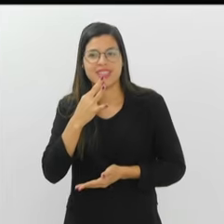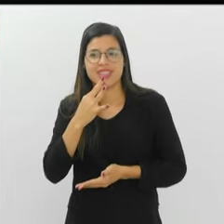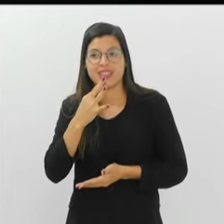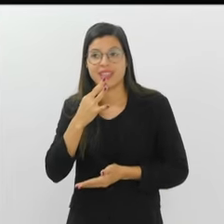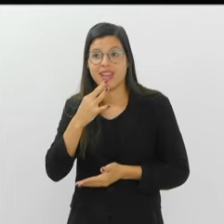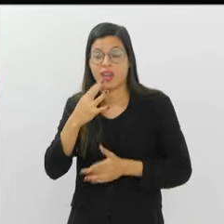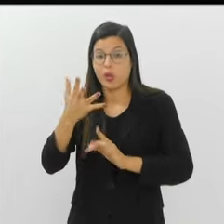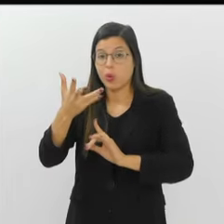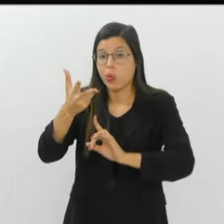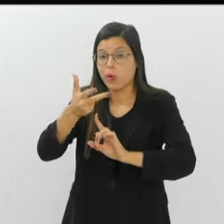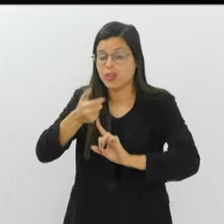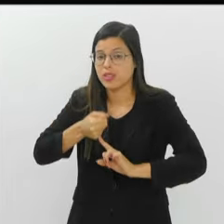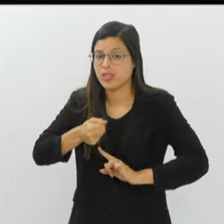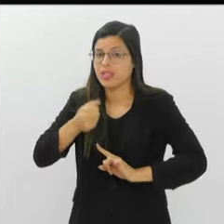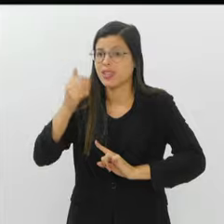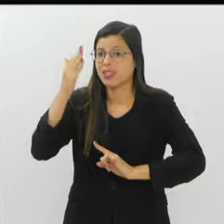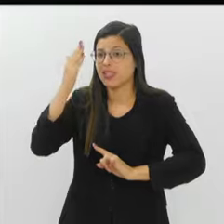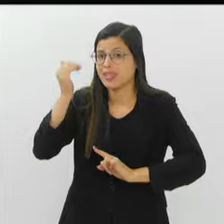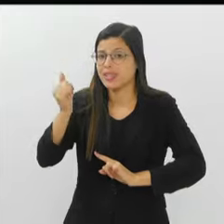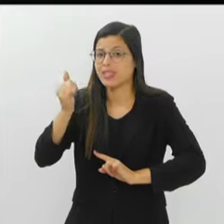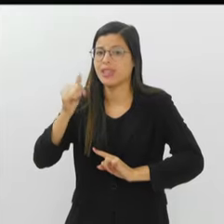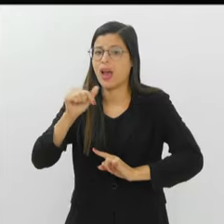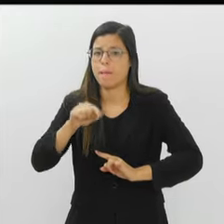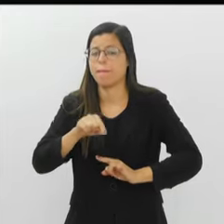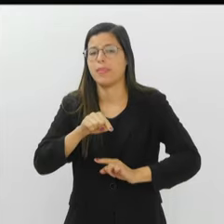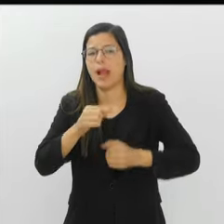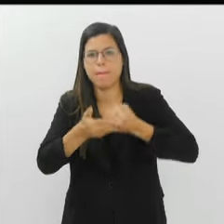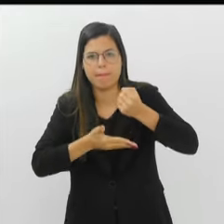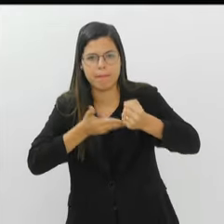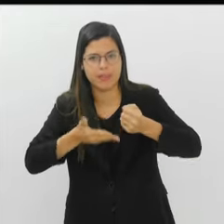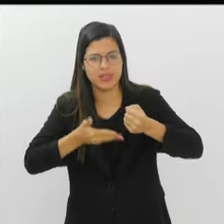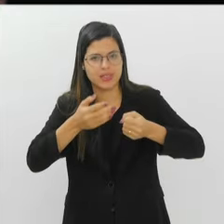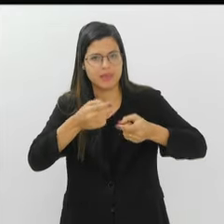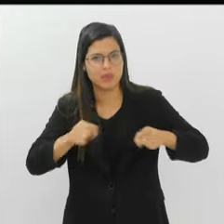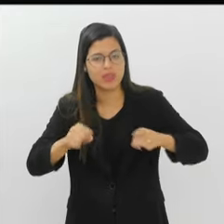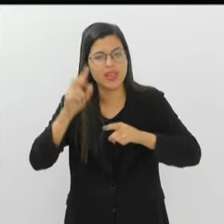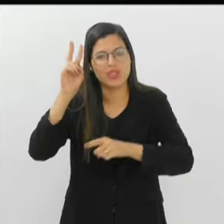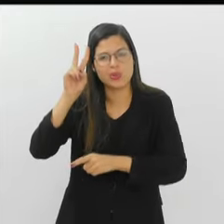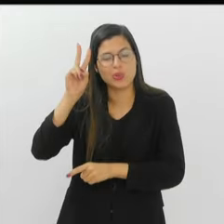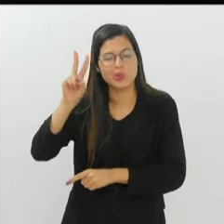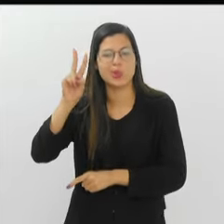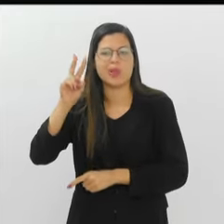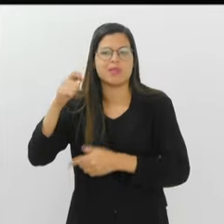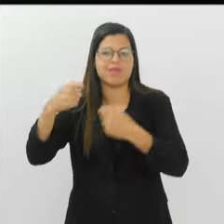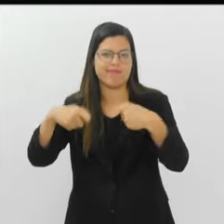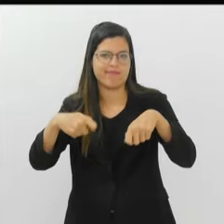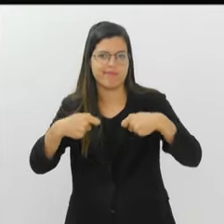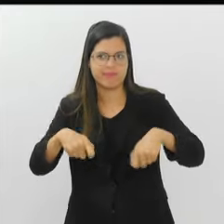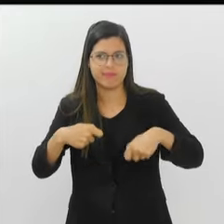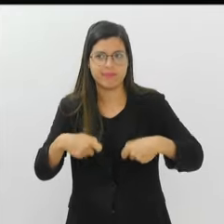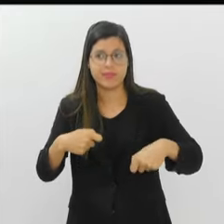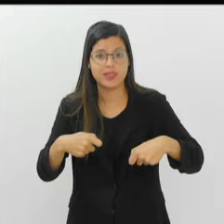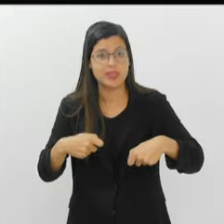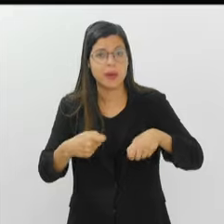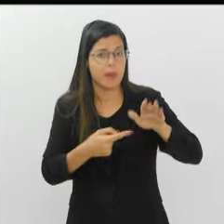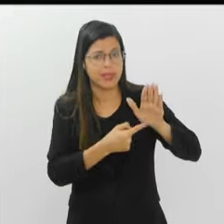um criador, um artista que sabe qual é a essência musical que aquela história necessita para ser